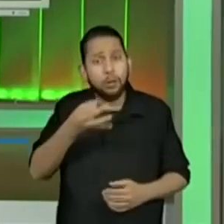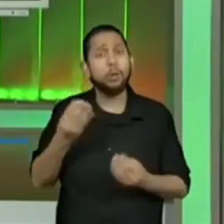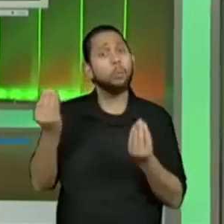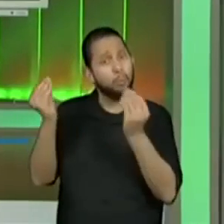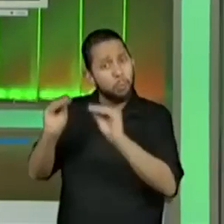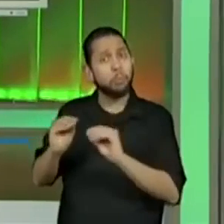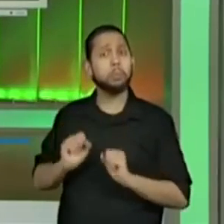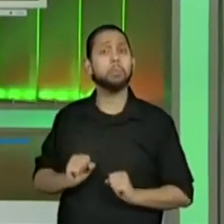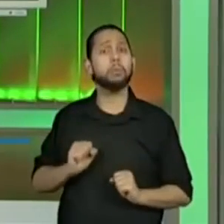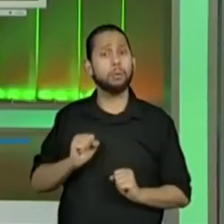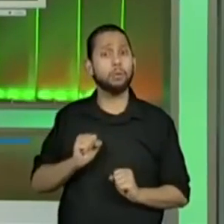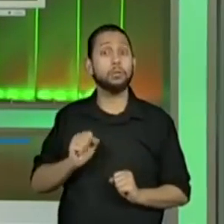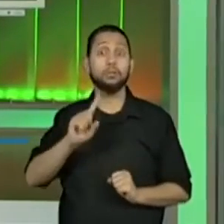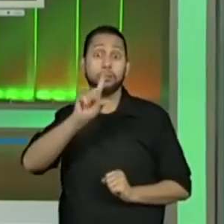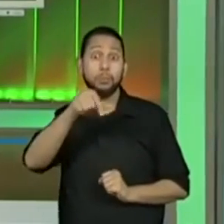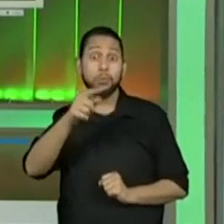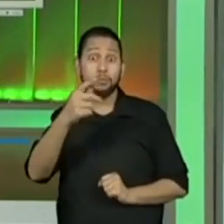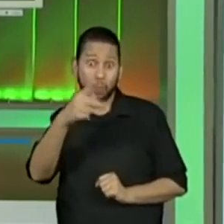meio dos seus professores.